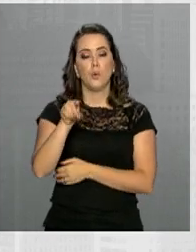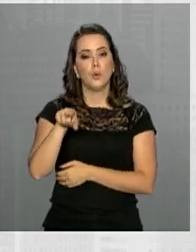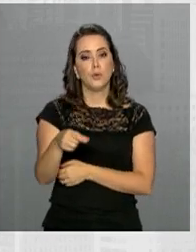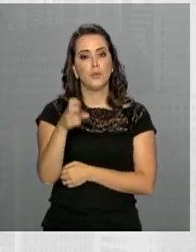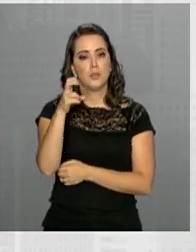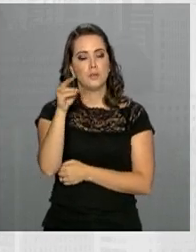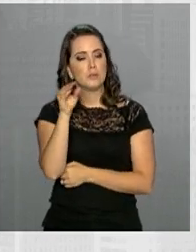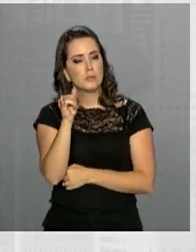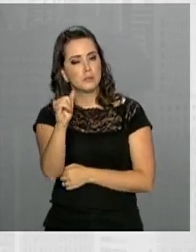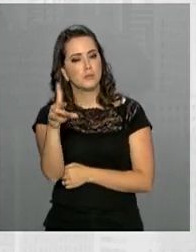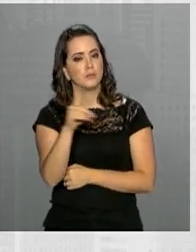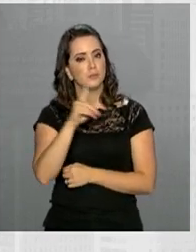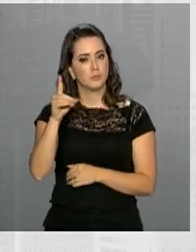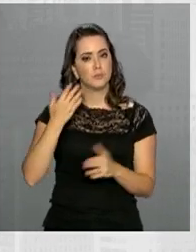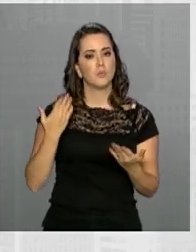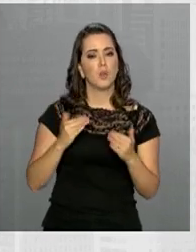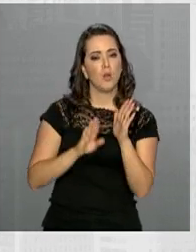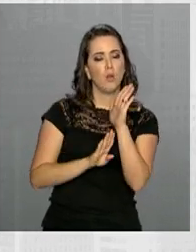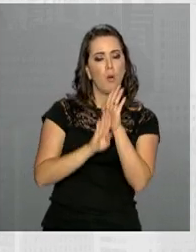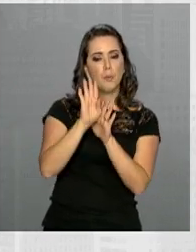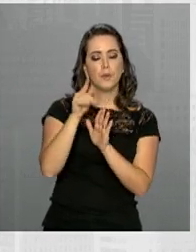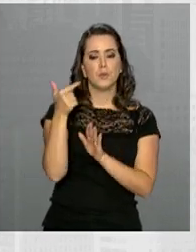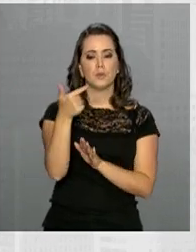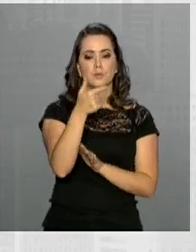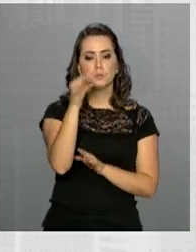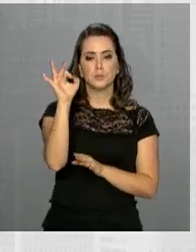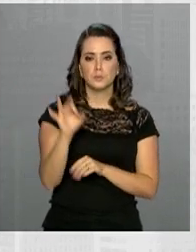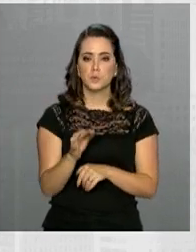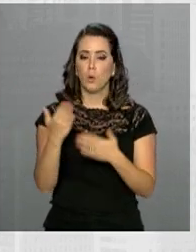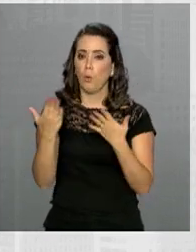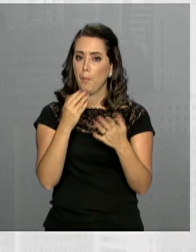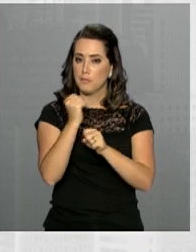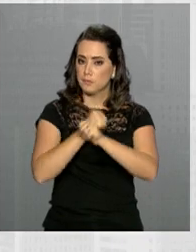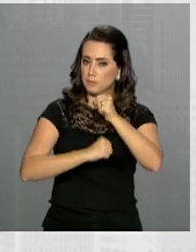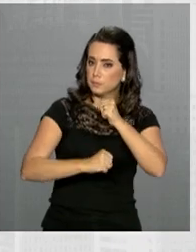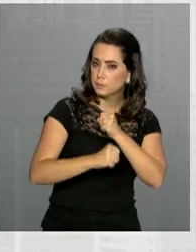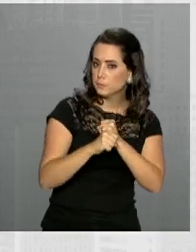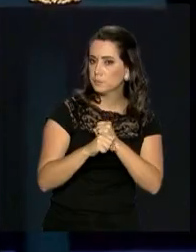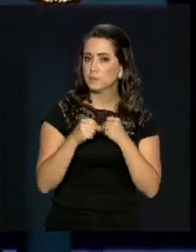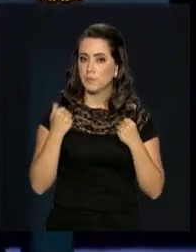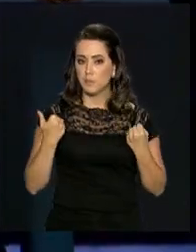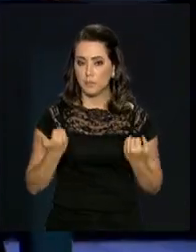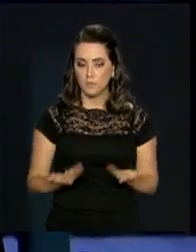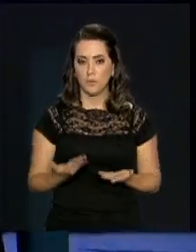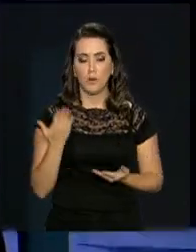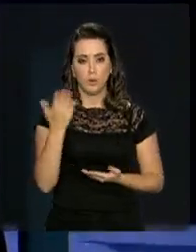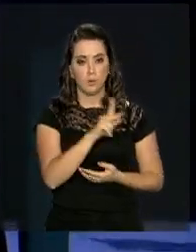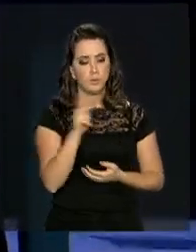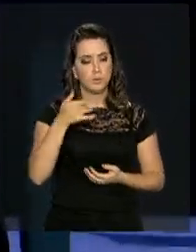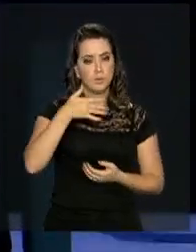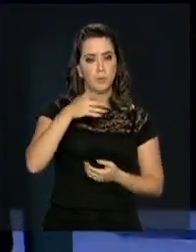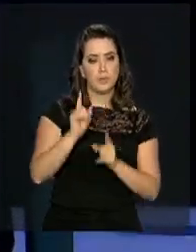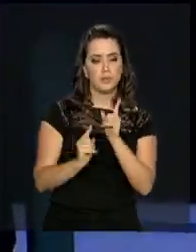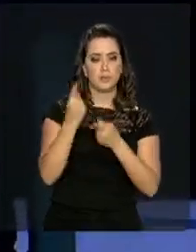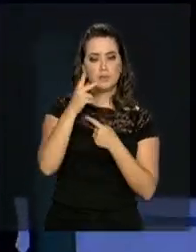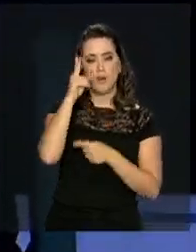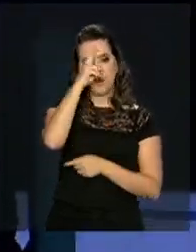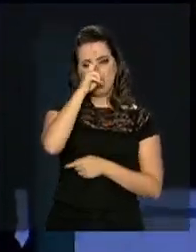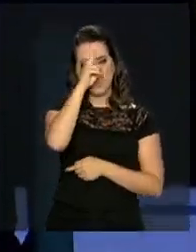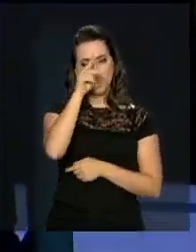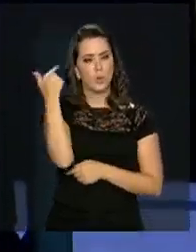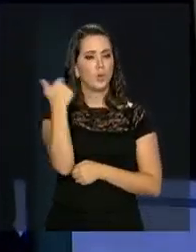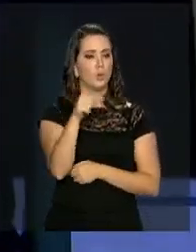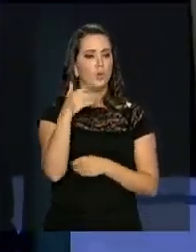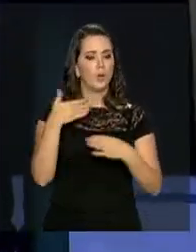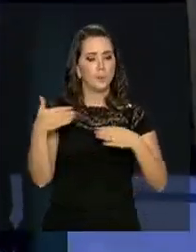e meio de dólares, aumento de 22% em relação ao ano anterior. O presidente chileno lembrou que não